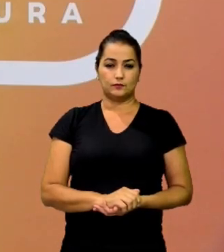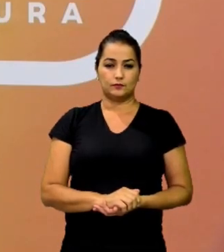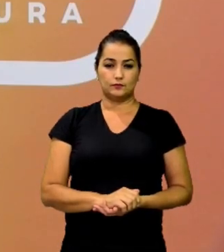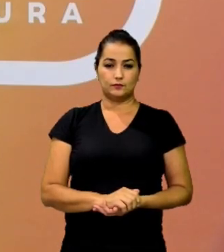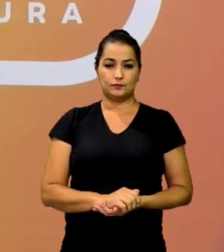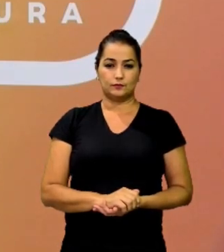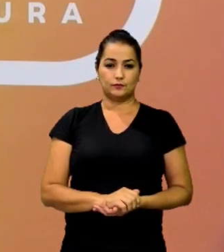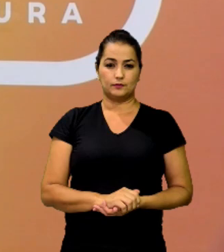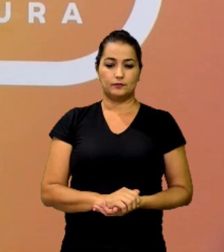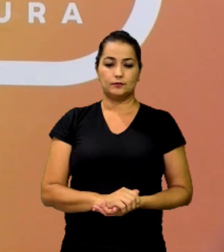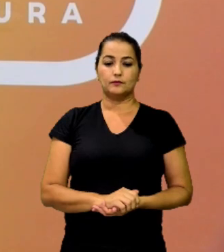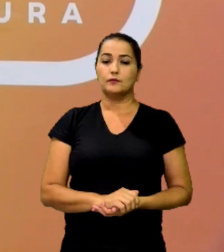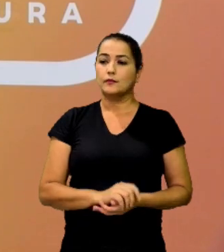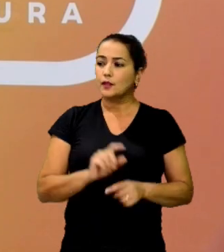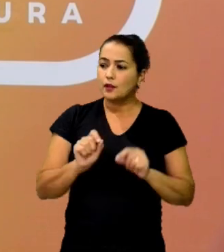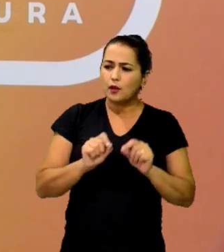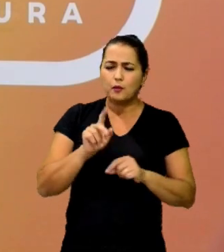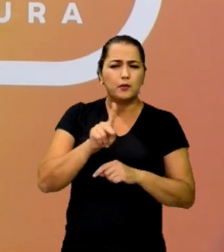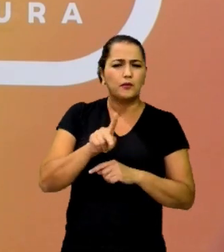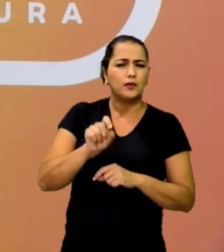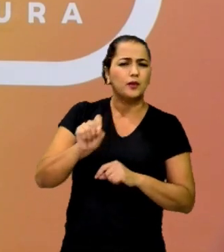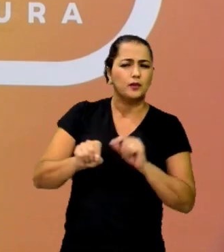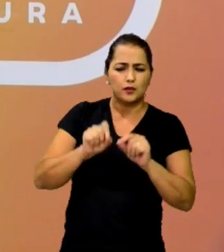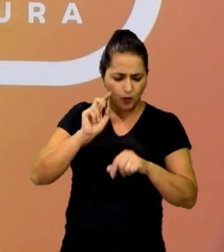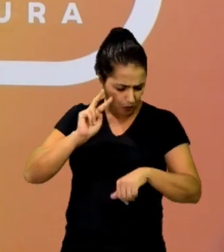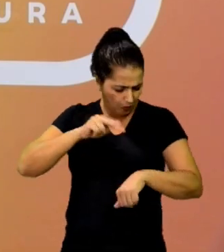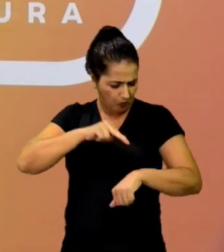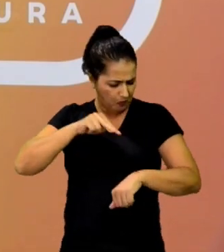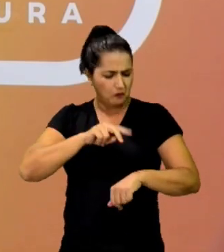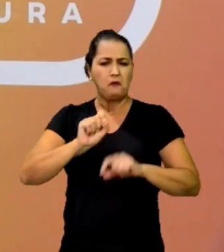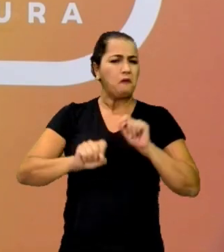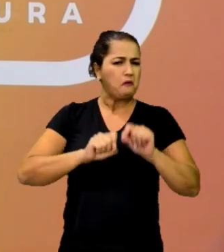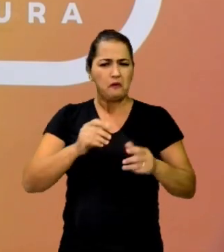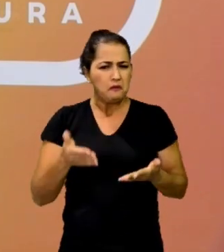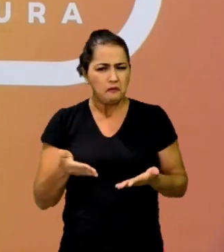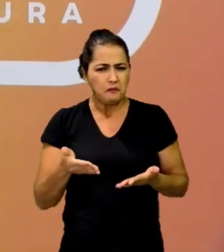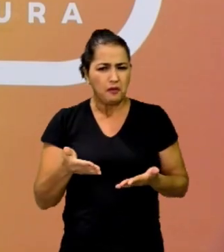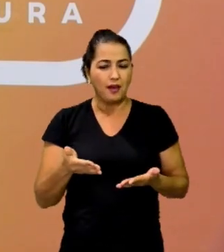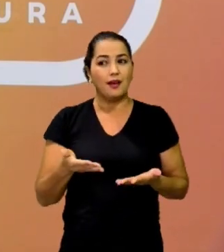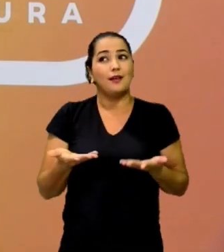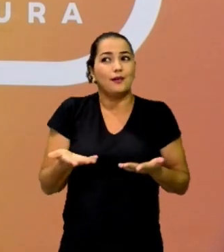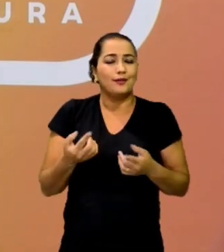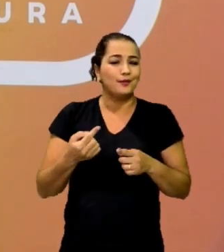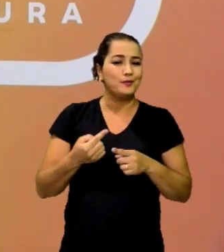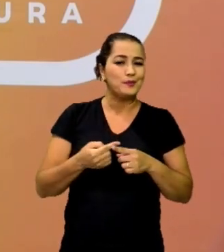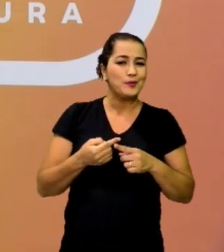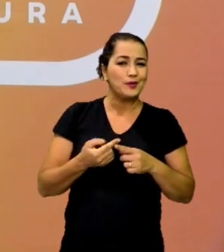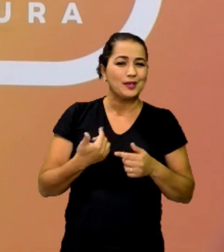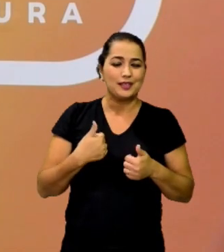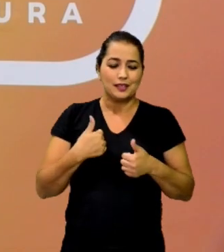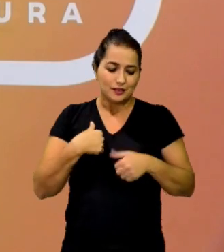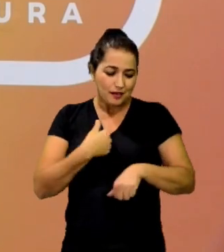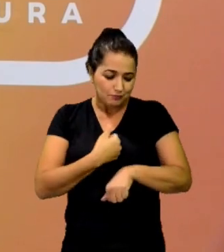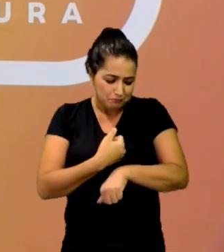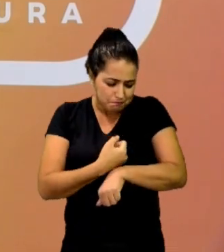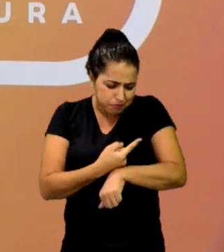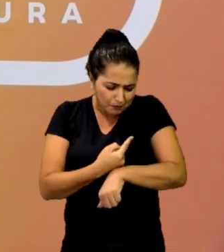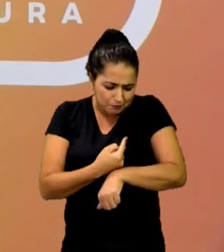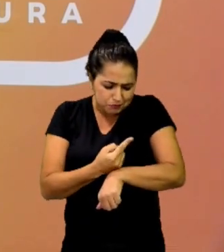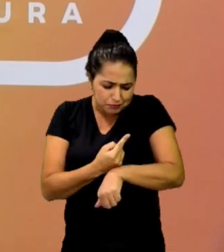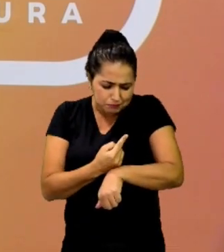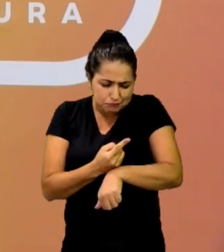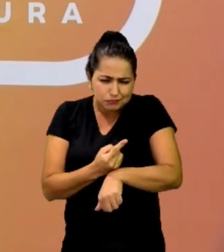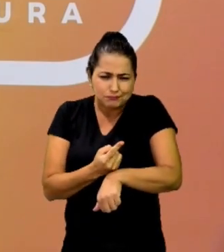O professor Eli, por que a senhora olha tanto para o relógio? Ah, é porque eu estou contando as horas e os